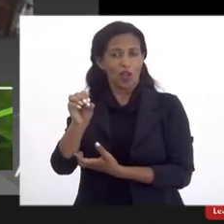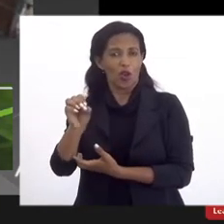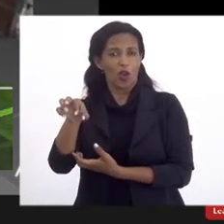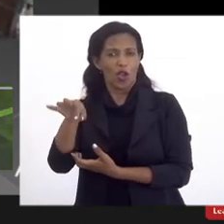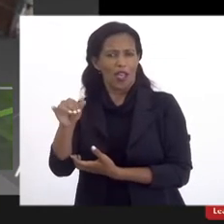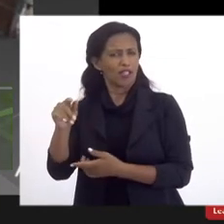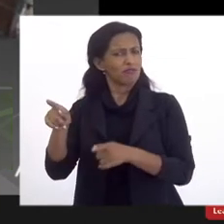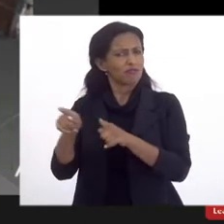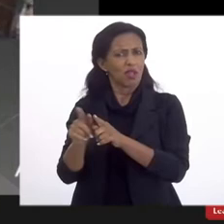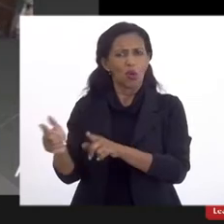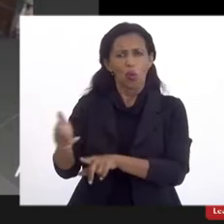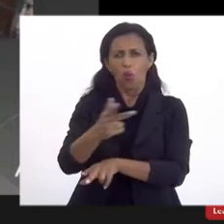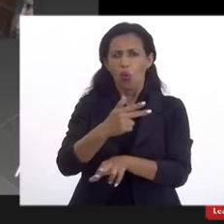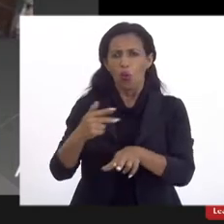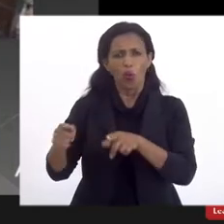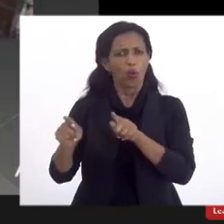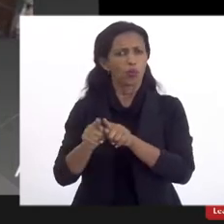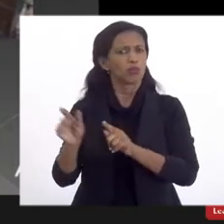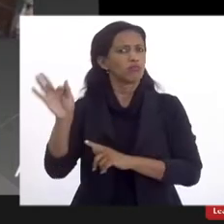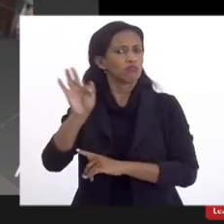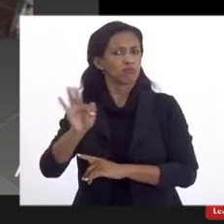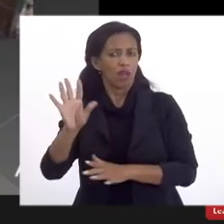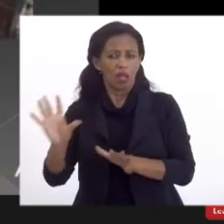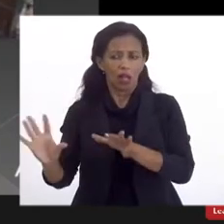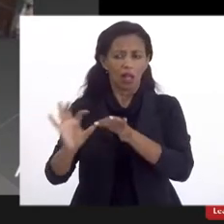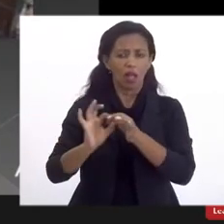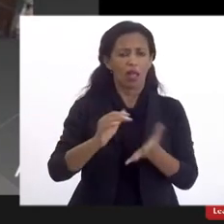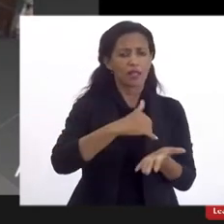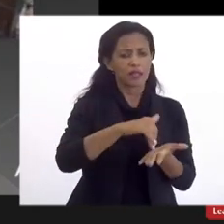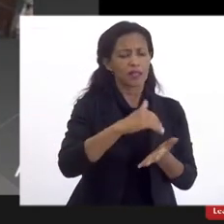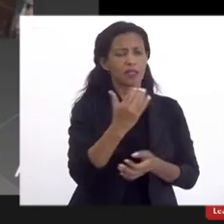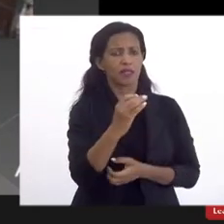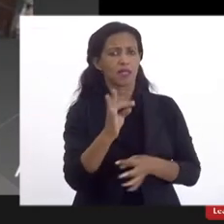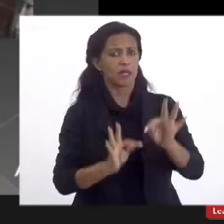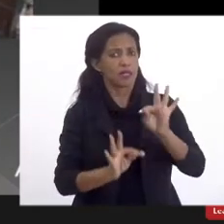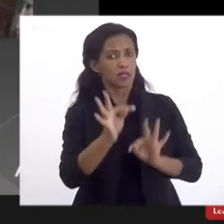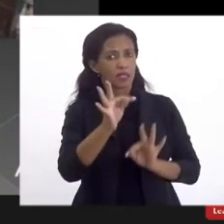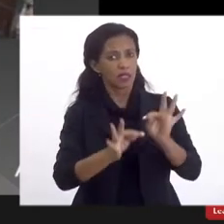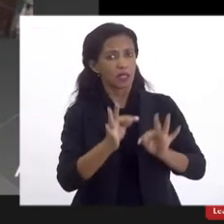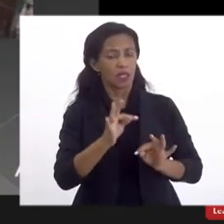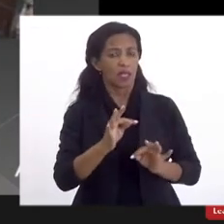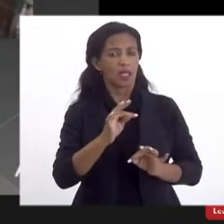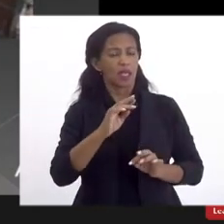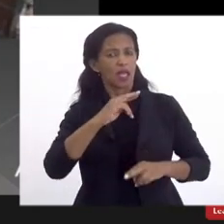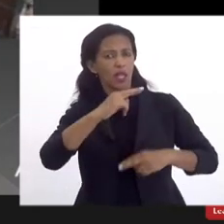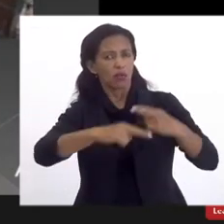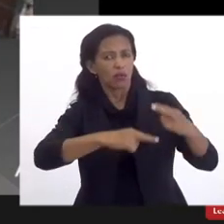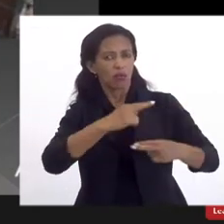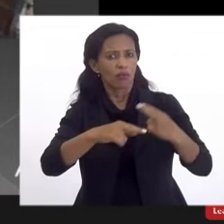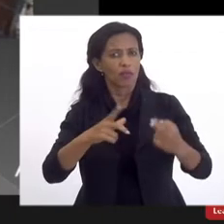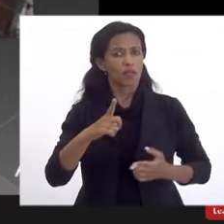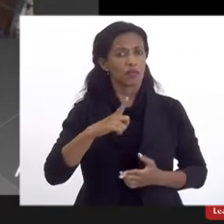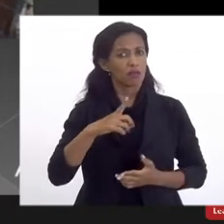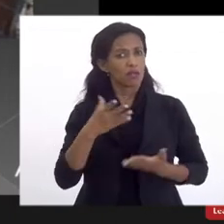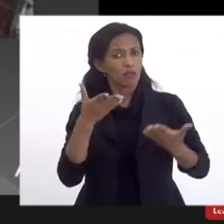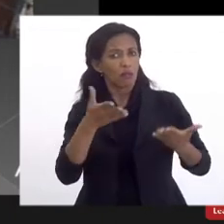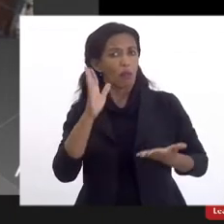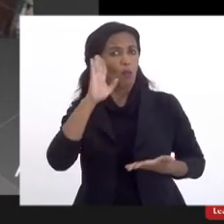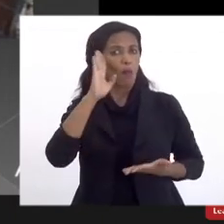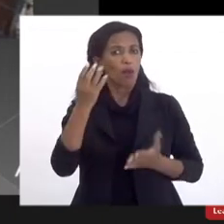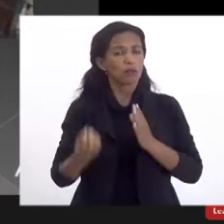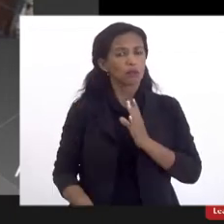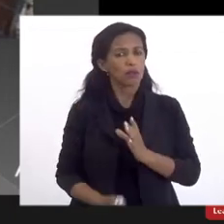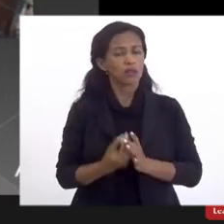ensino superior do Estado, ela está vinculada à Secretaria de Ciência, Tecnologia e Inovação, e teve como premissa da sua